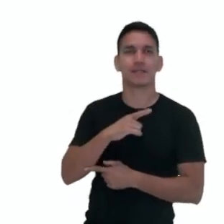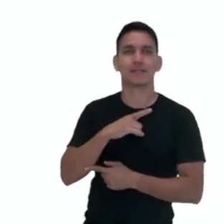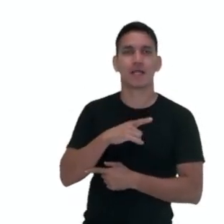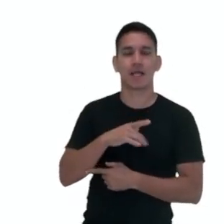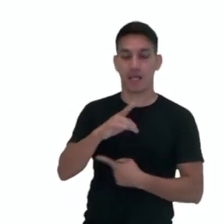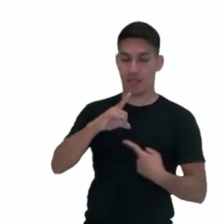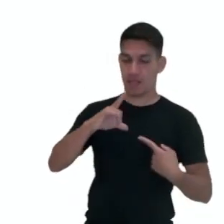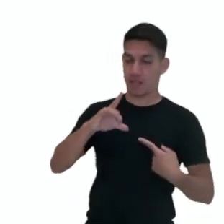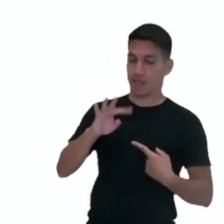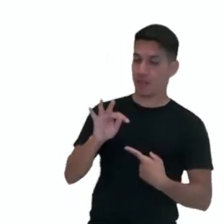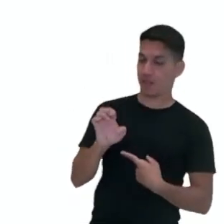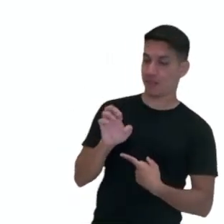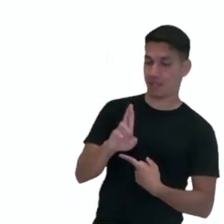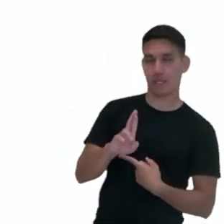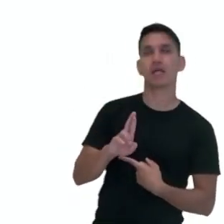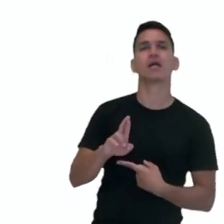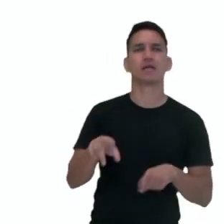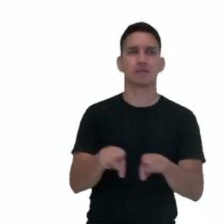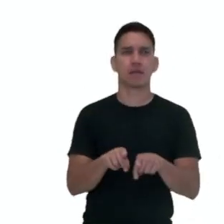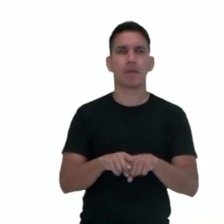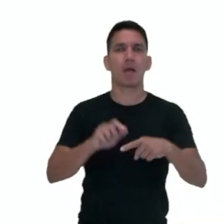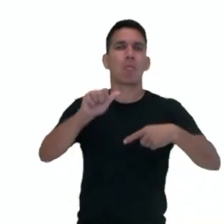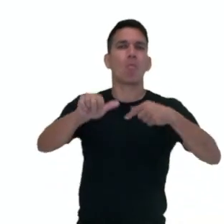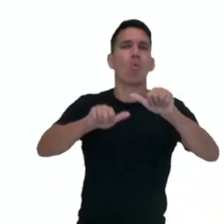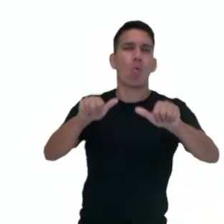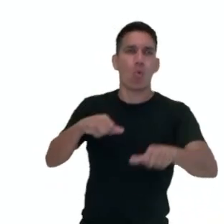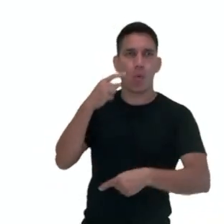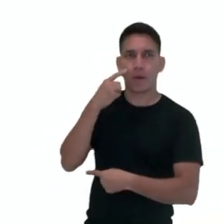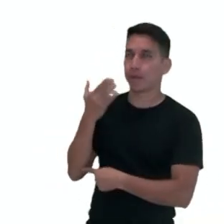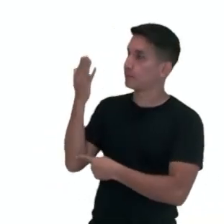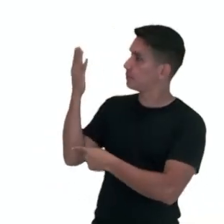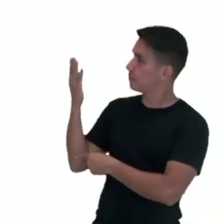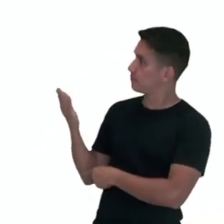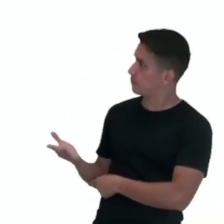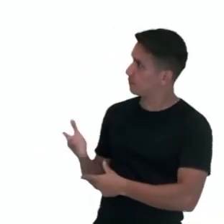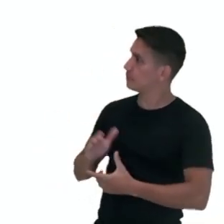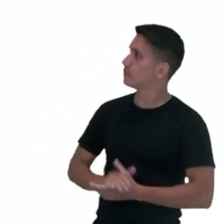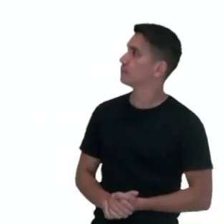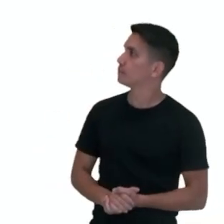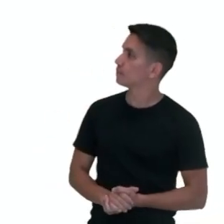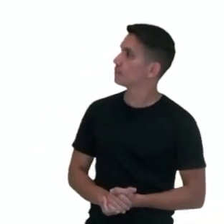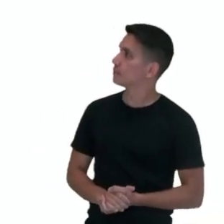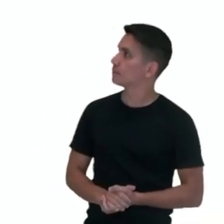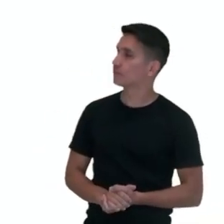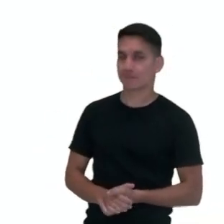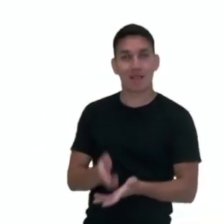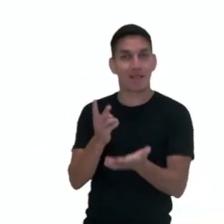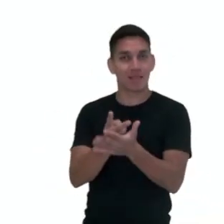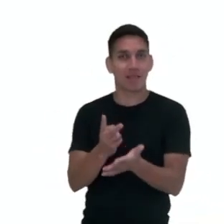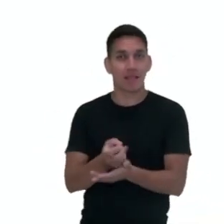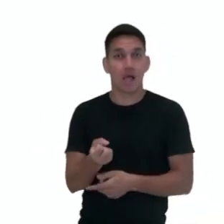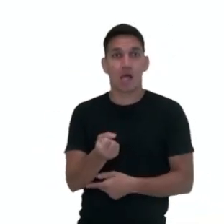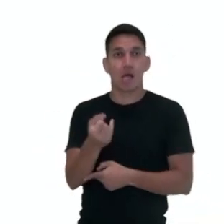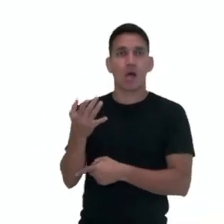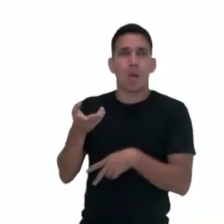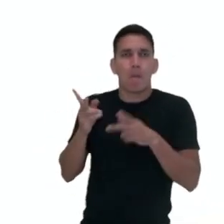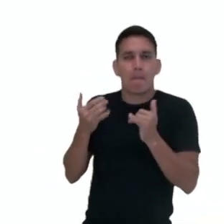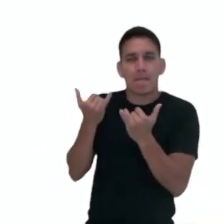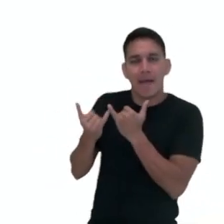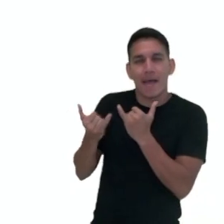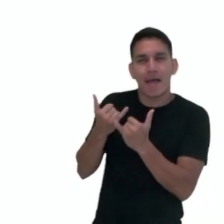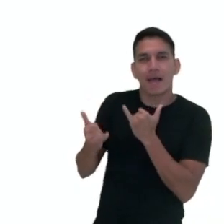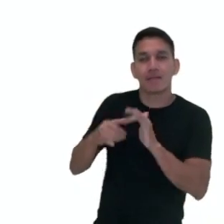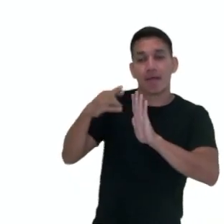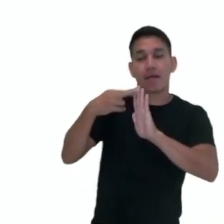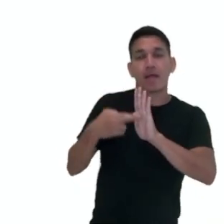como manter, e do verbo vir, como convir, deter, derivada de ter e intervir, seguem a regra semelhante para